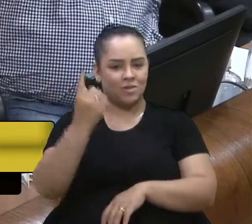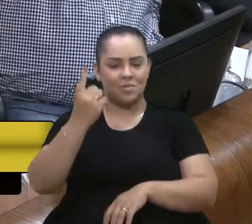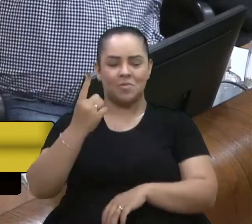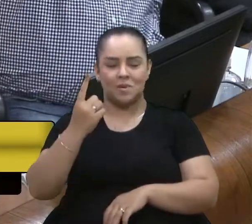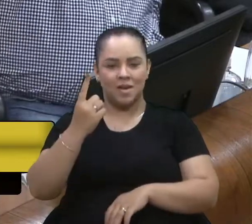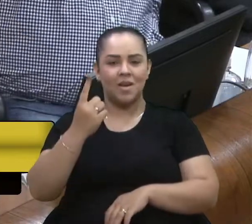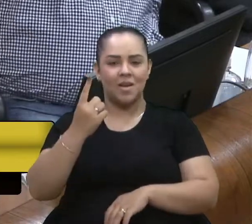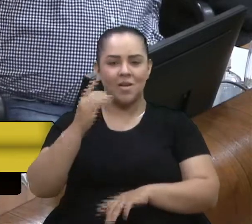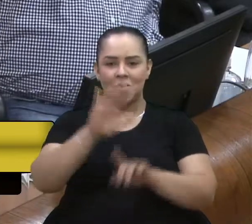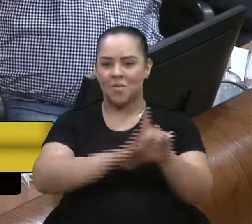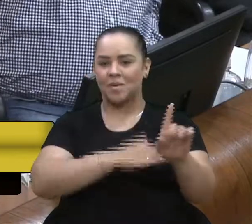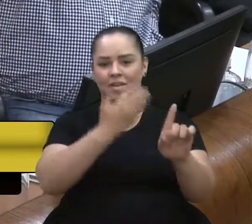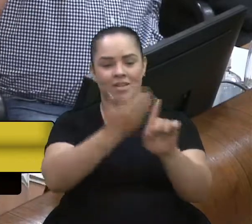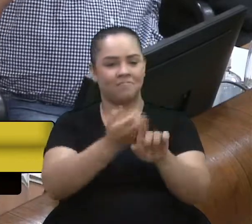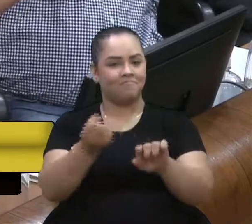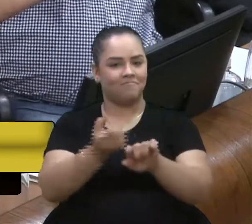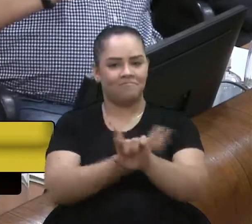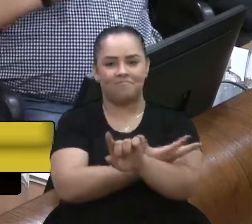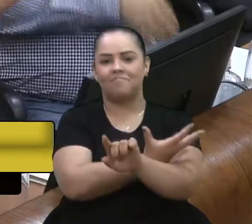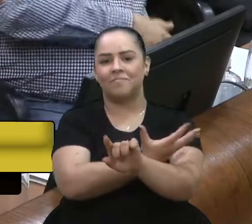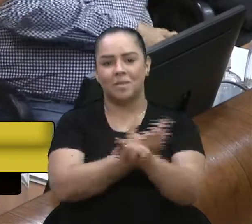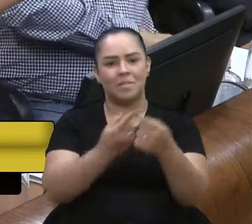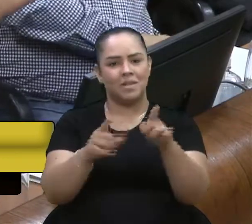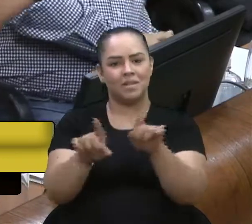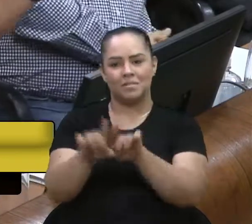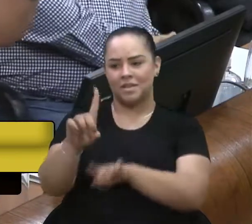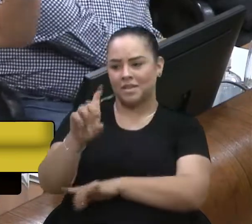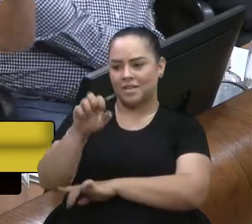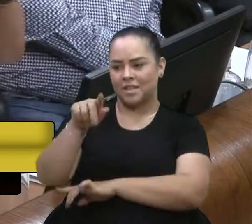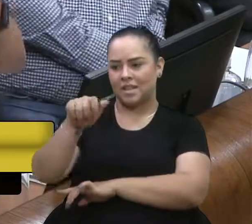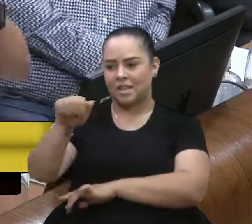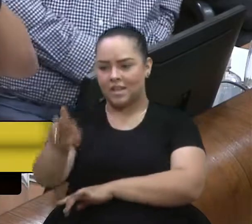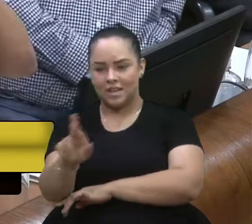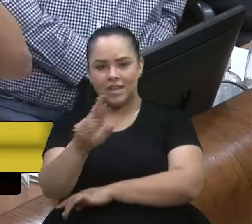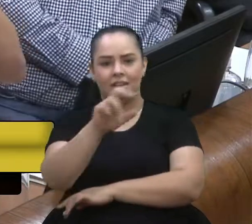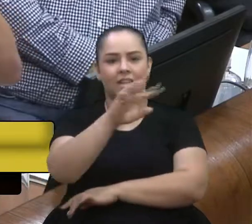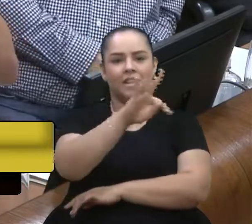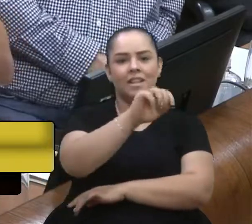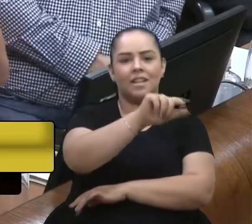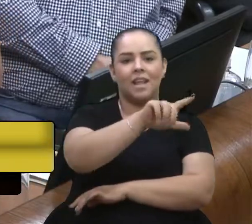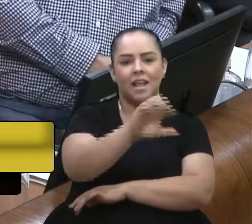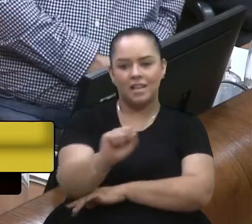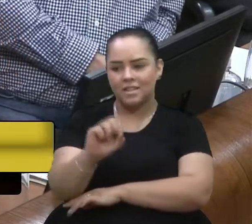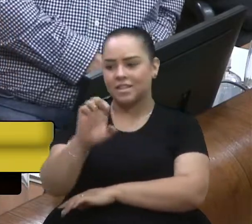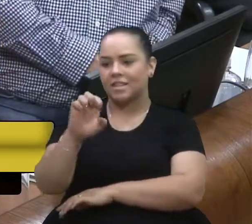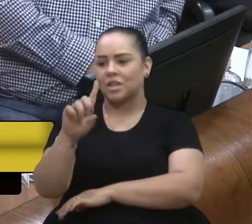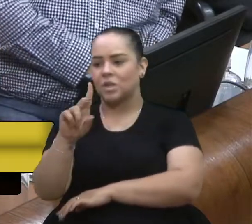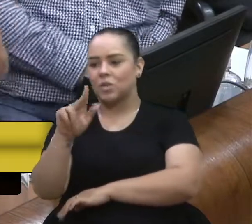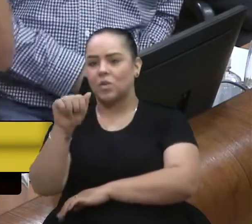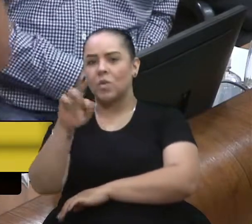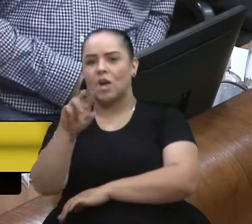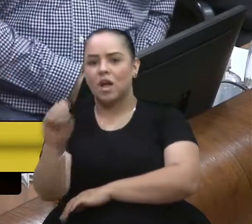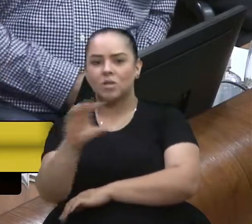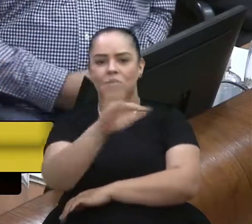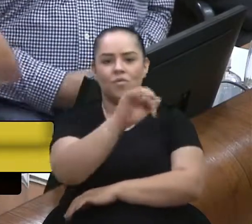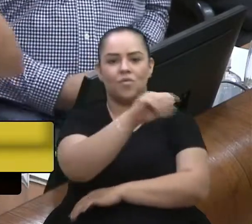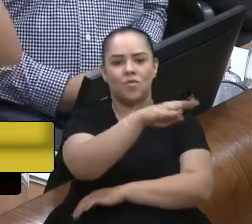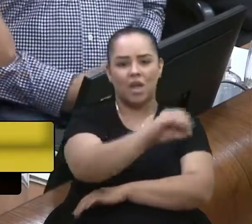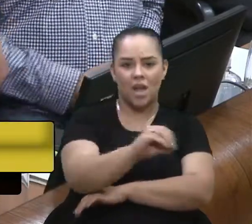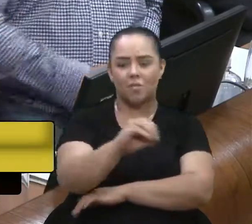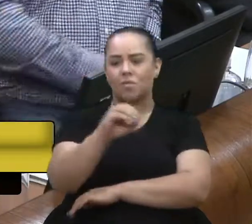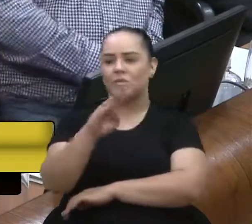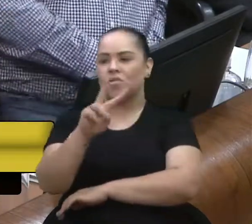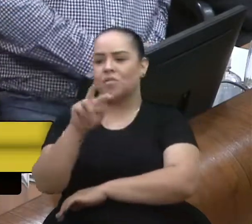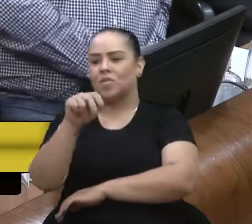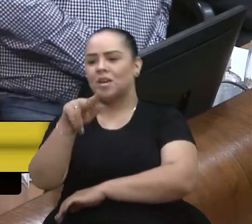mas também a nossa equipe aqui da casa o Denner, o Tales, o Eduardo o Fábio, a Vânia que fez a